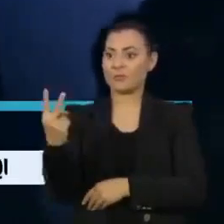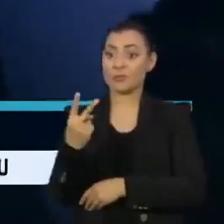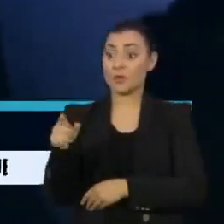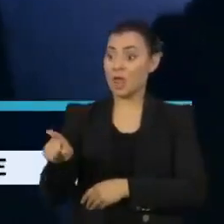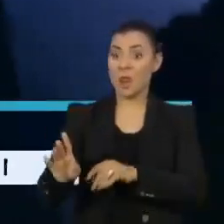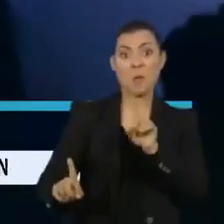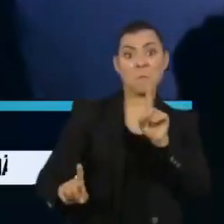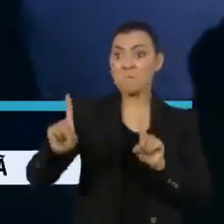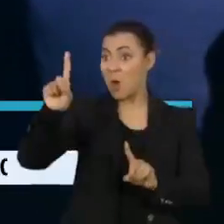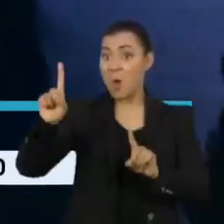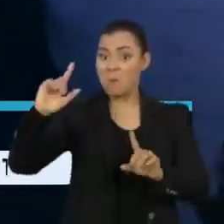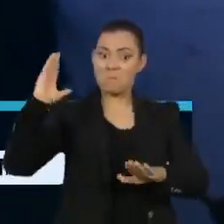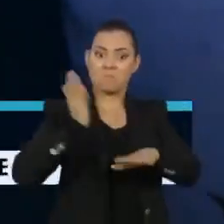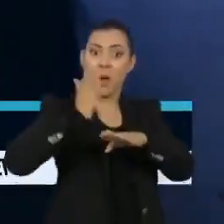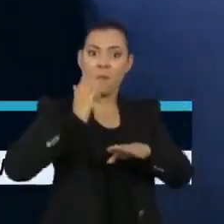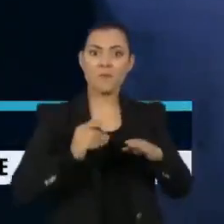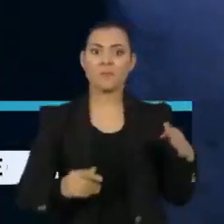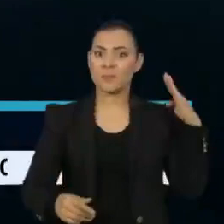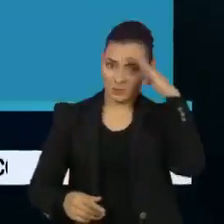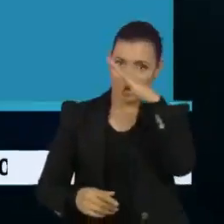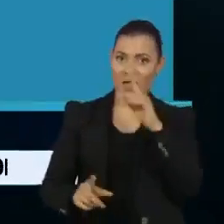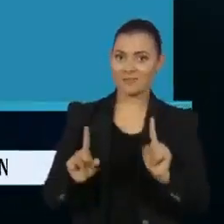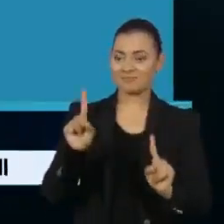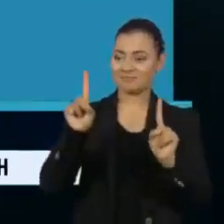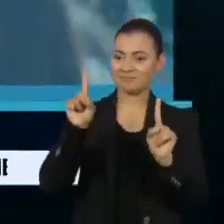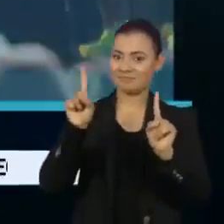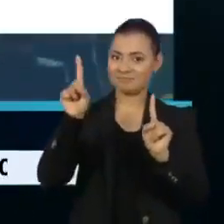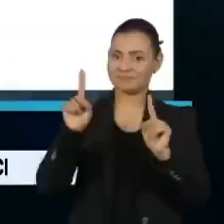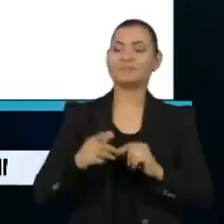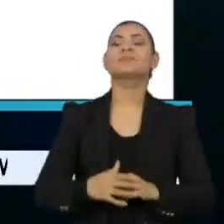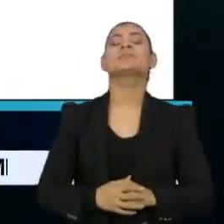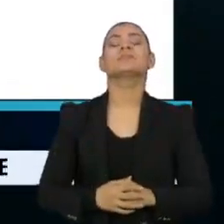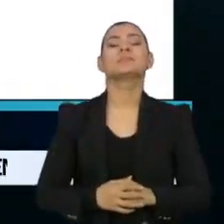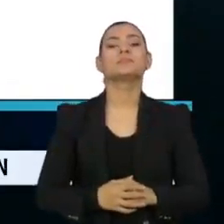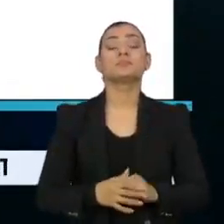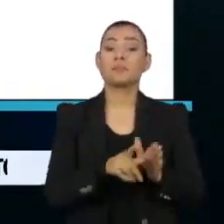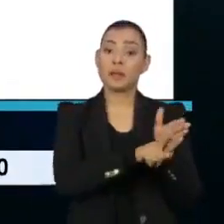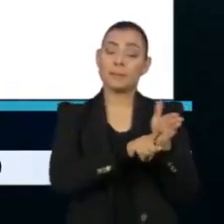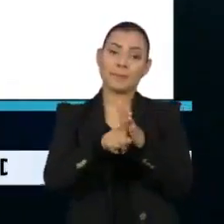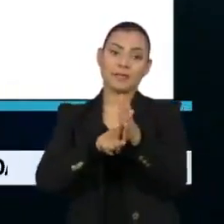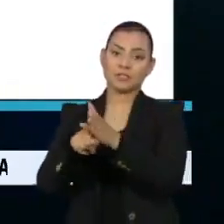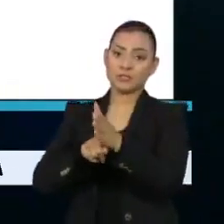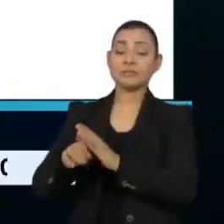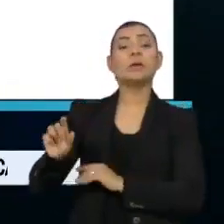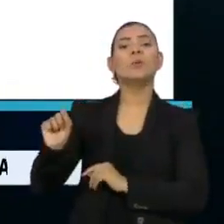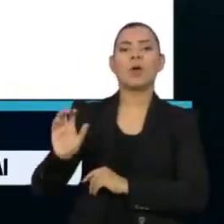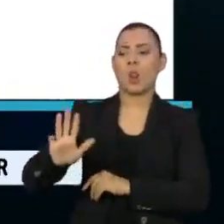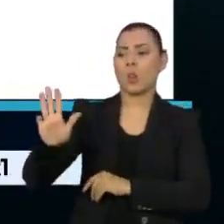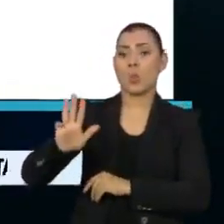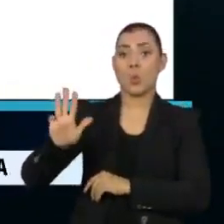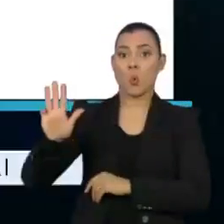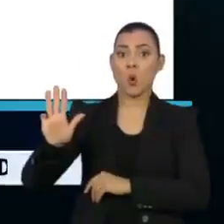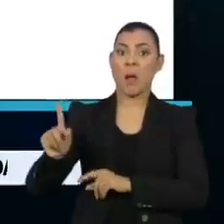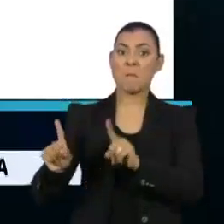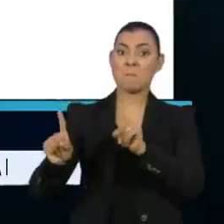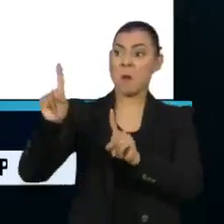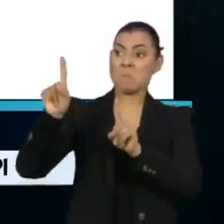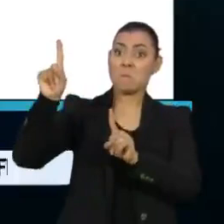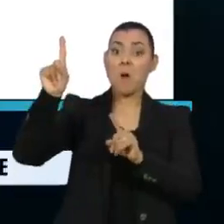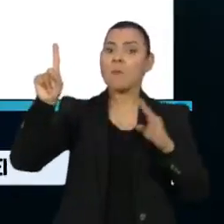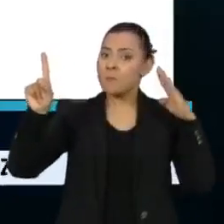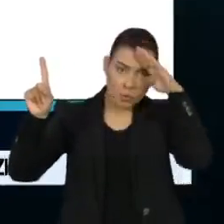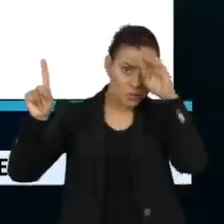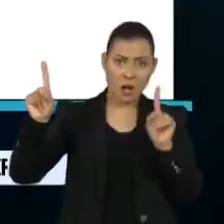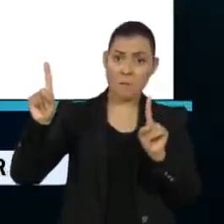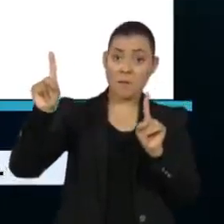contra o atual presidente Jair Bolsonaro. A pesquisa mostrou que Lula teria ampla vantagem sobre Bolsonaro